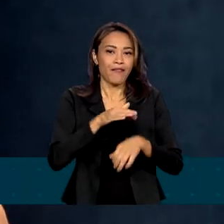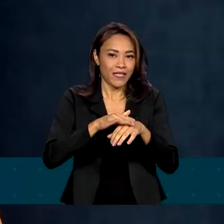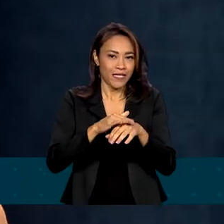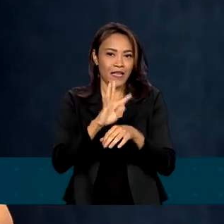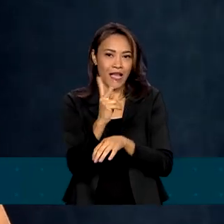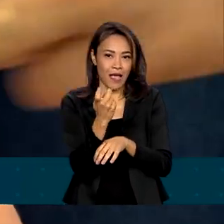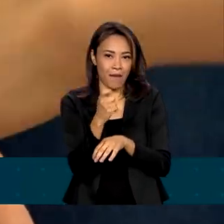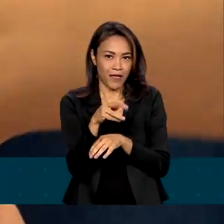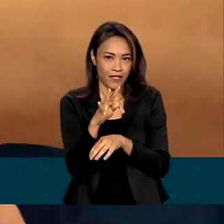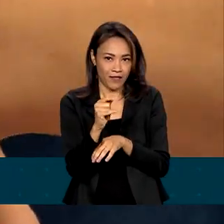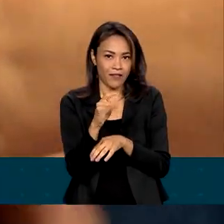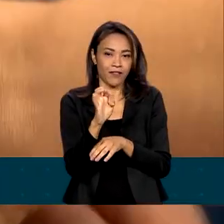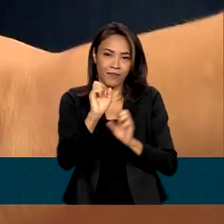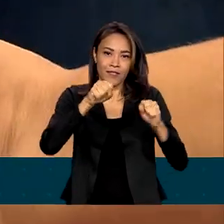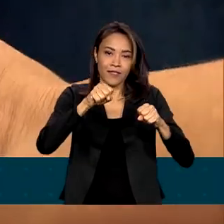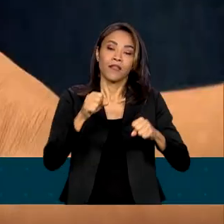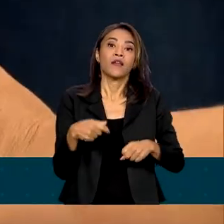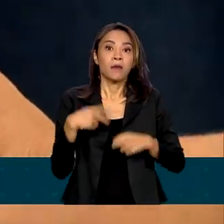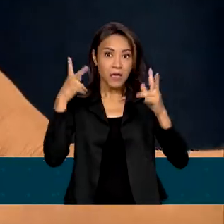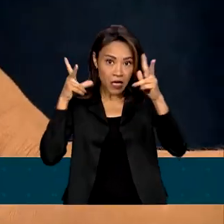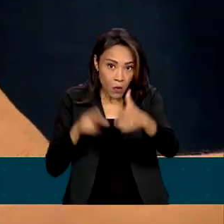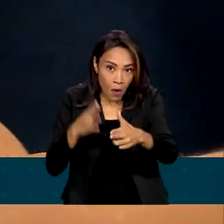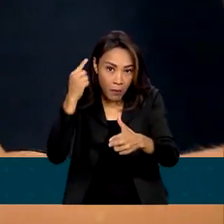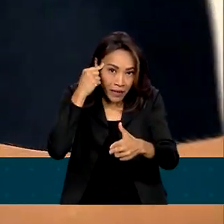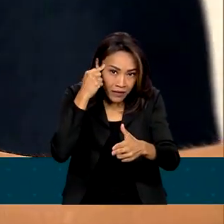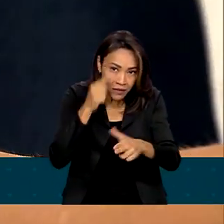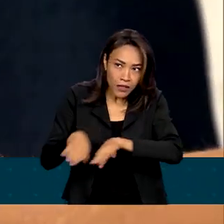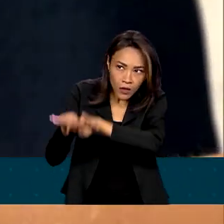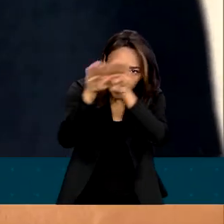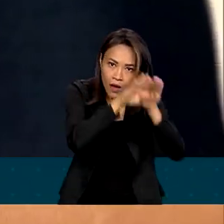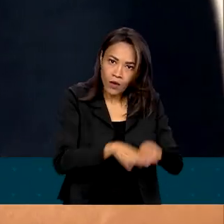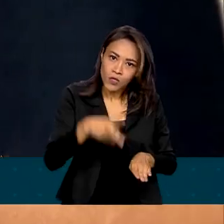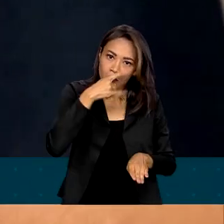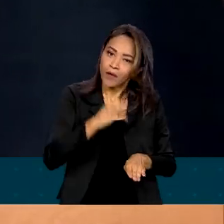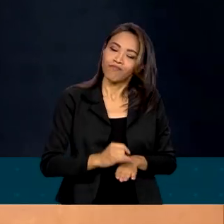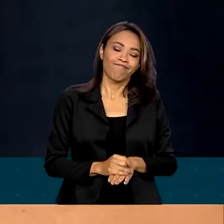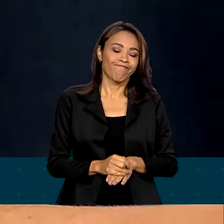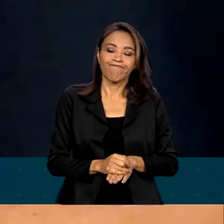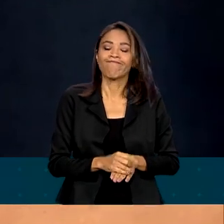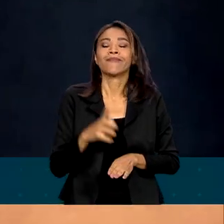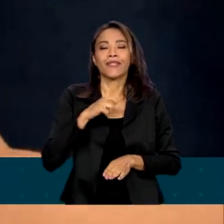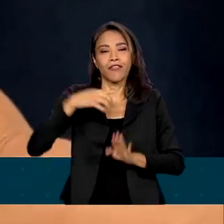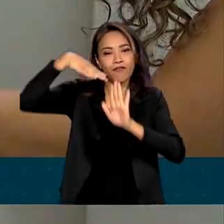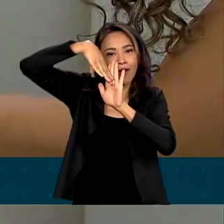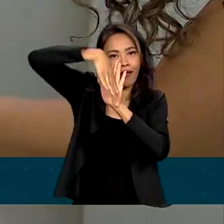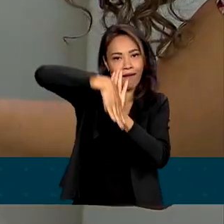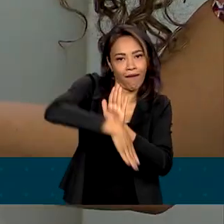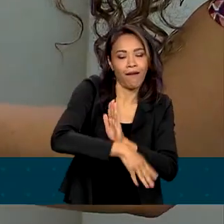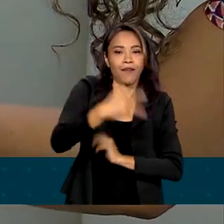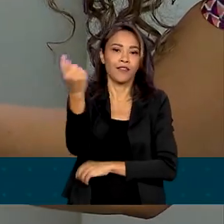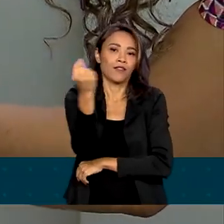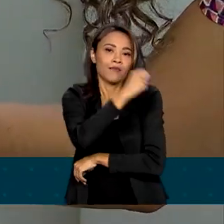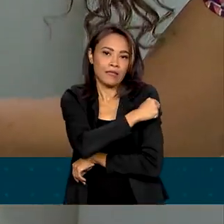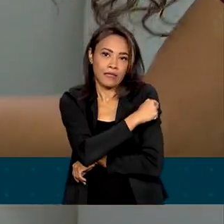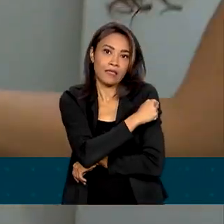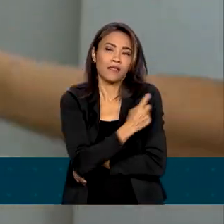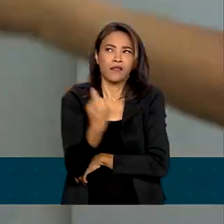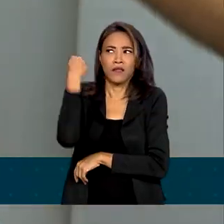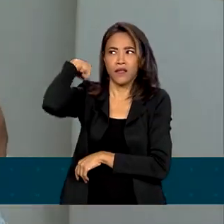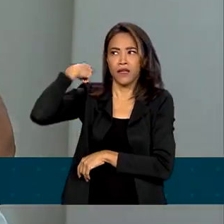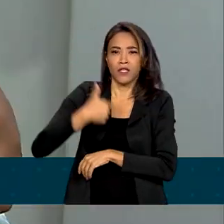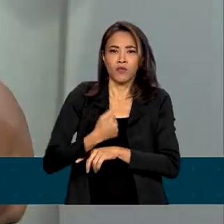Nem todo pai pensa como emiliano. As baixas coberturas vacinais registradas no país desde 2019